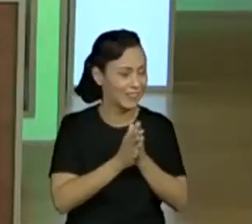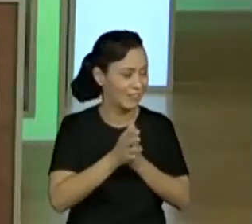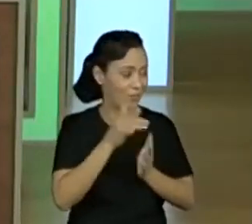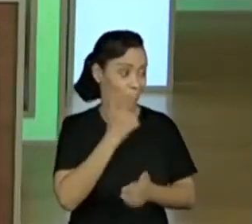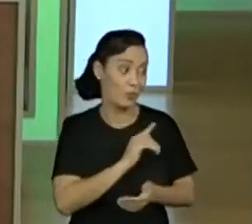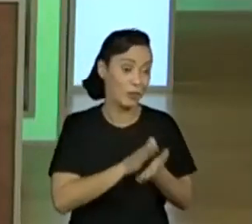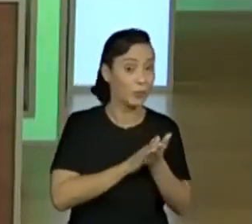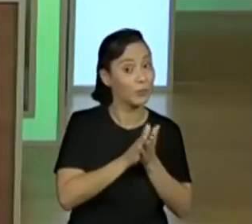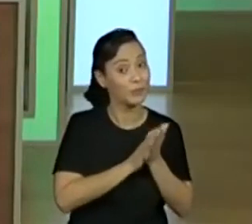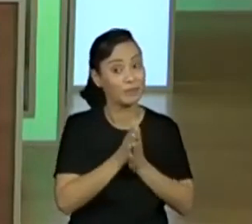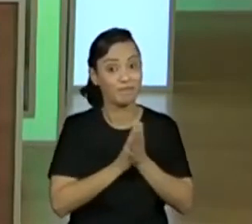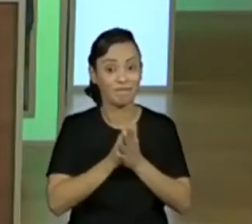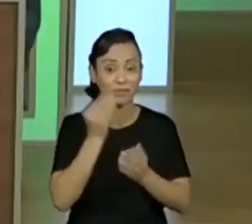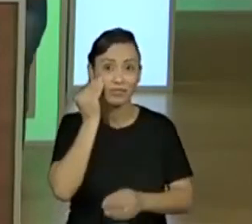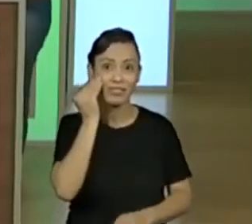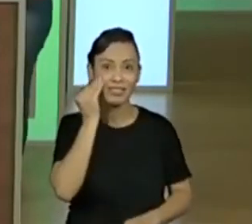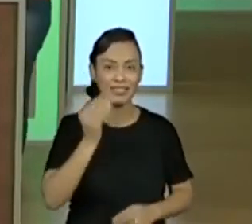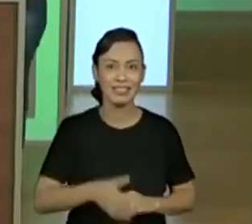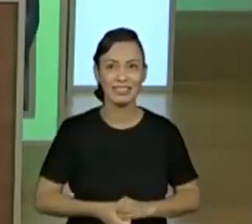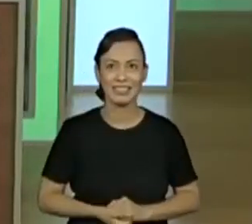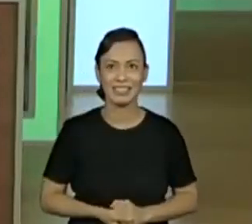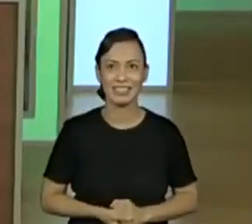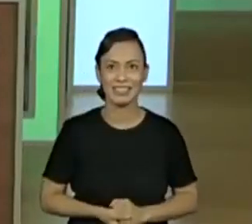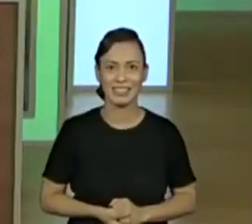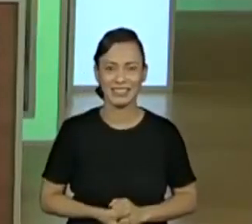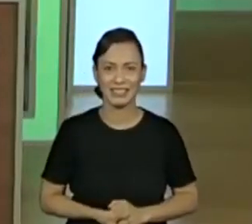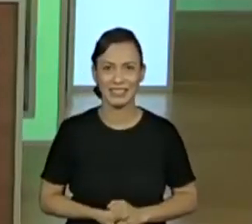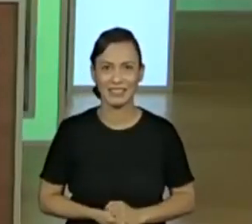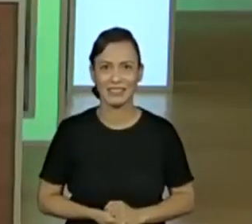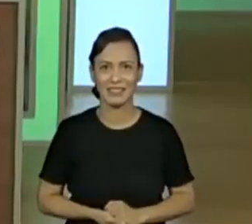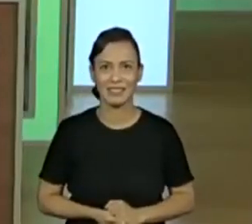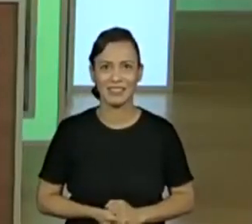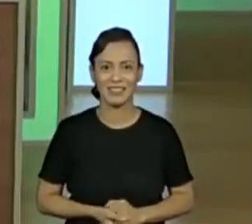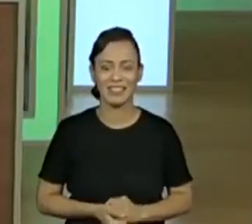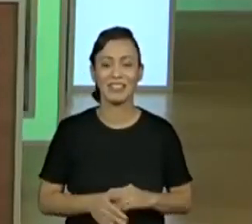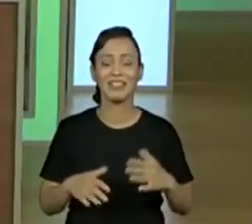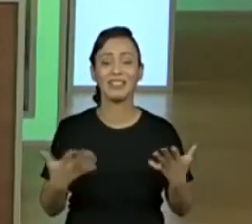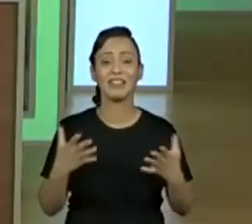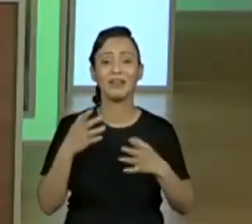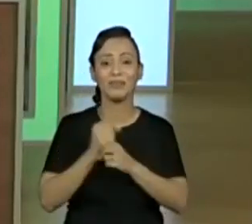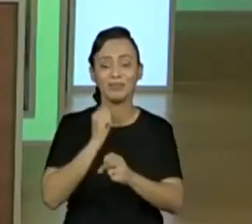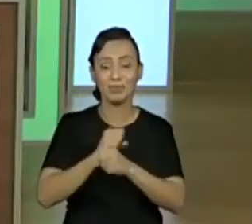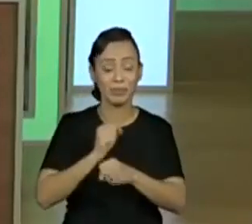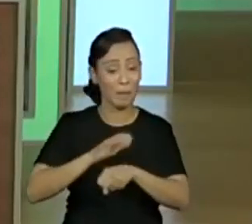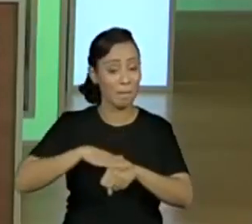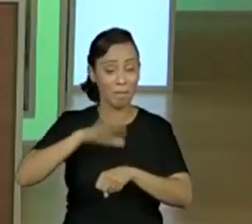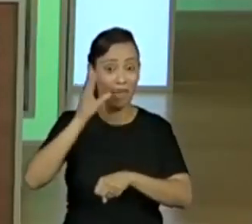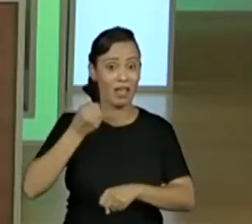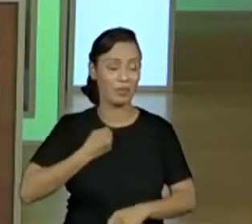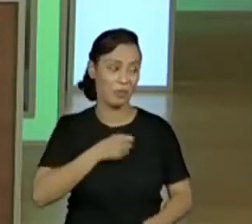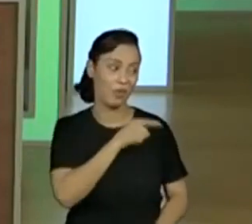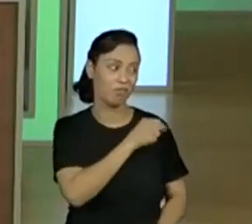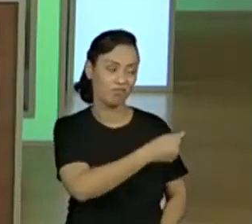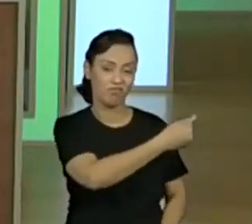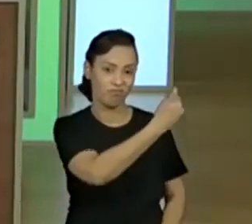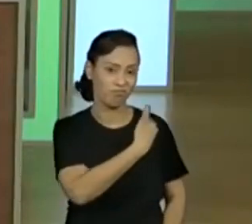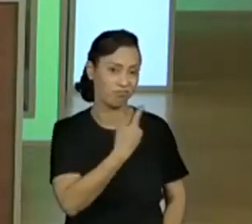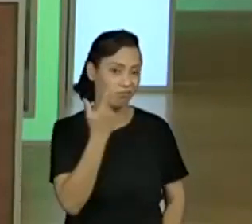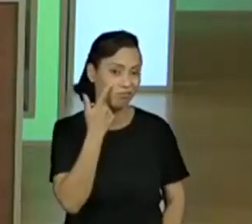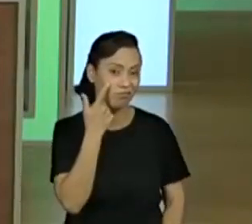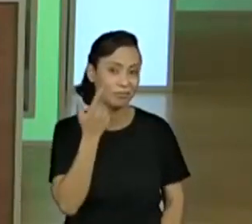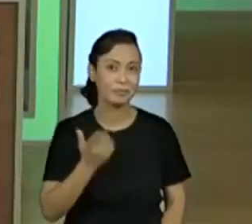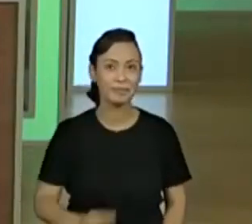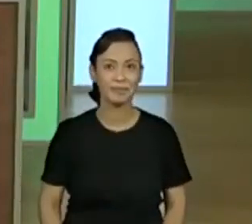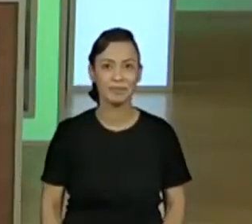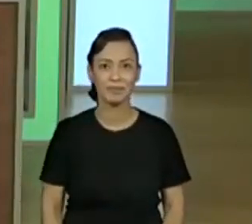pessoal? Eu tirei 9. Não, acho que foi baixo, foi 9. você tirou o maior número de um dado. E a Joyce, olha lá. Vamos lá.